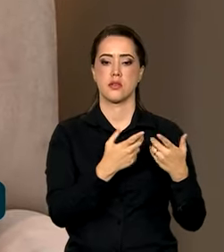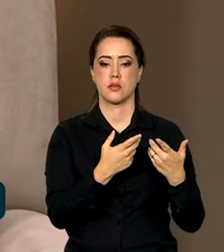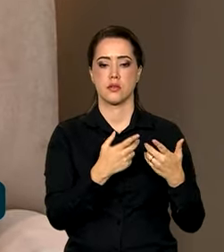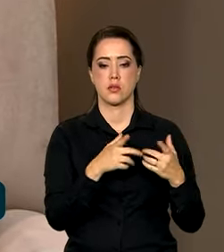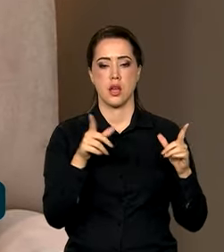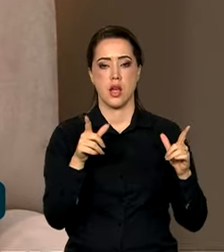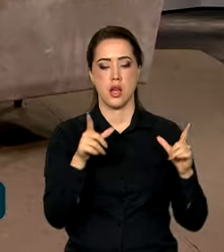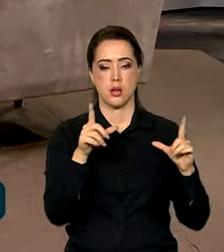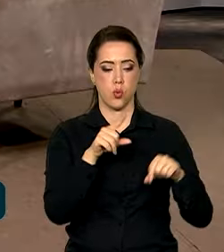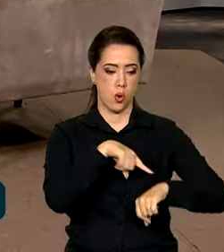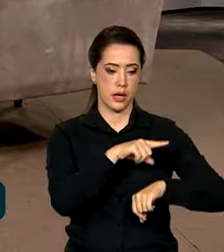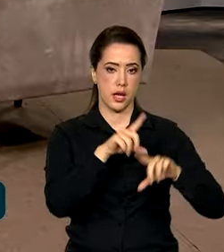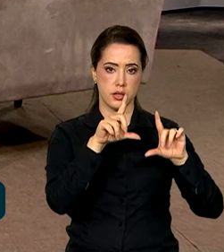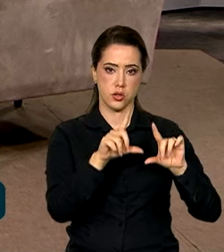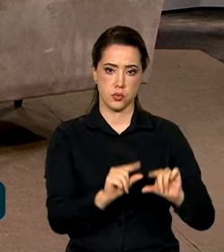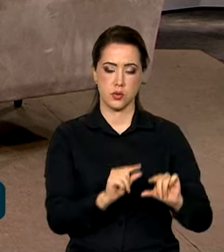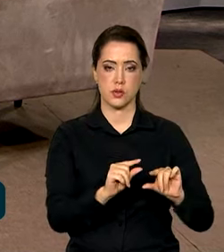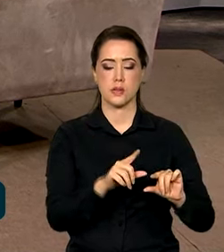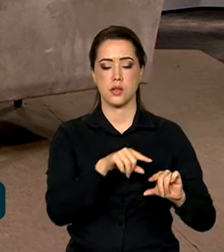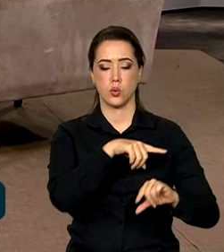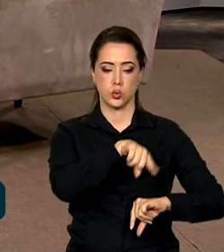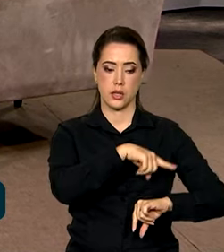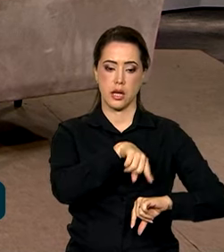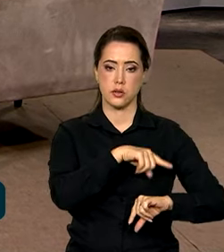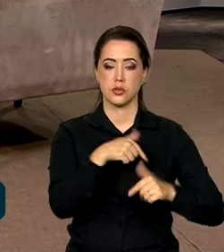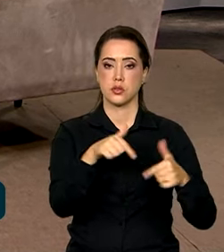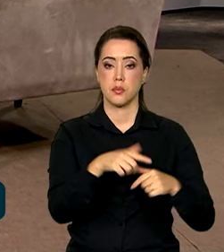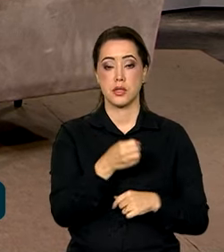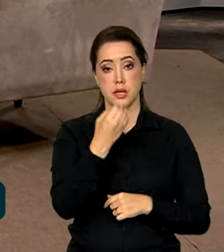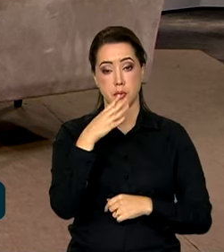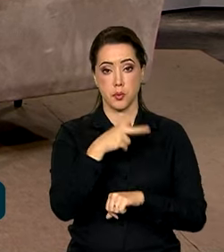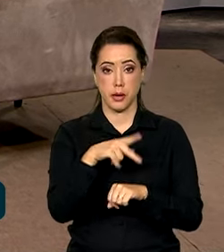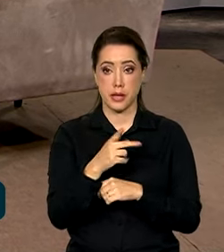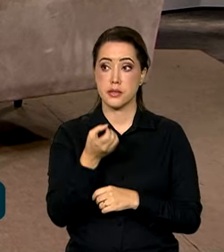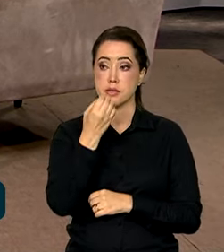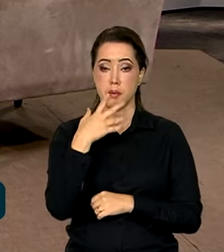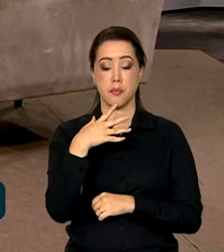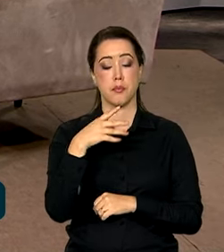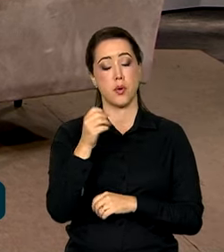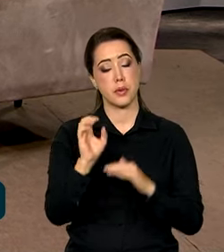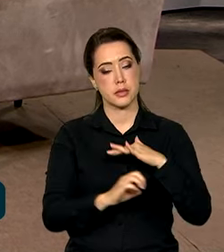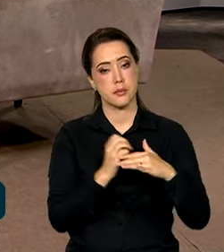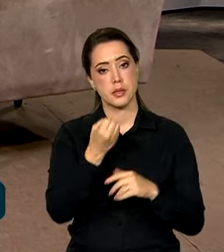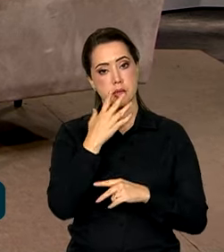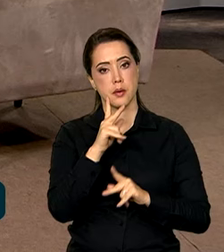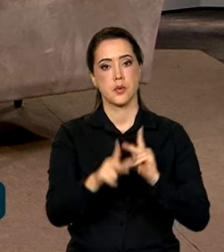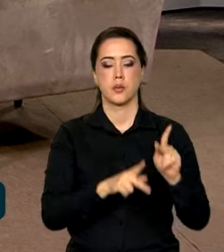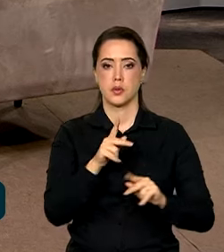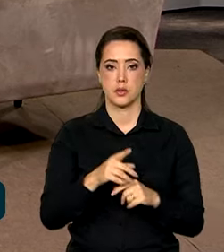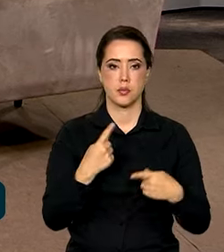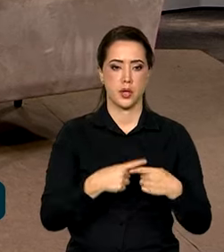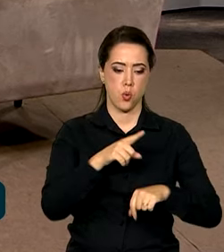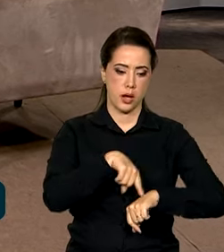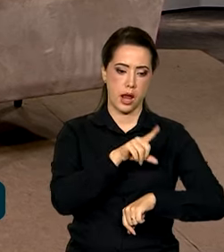redução da jornada de trabalho. Isso é bom para o país, isso é bom para as empresas, isso é bom para a população, porque uma redução de